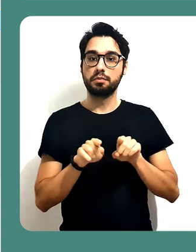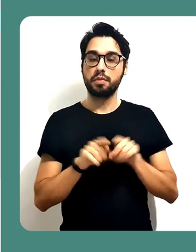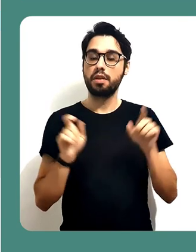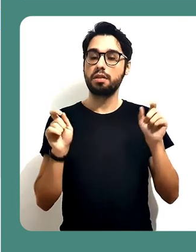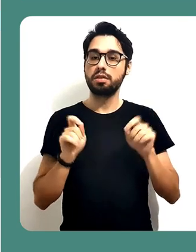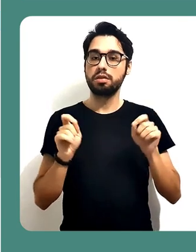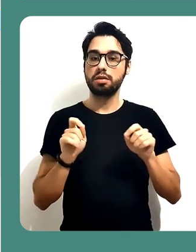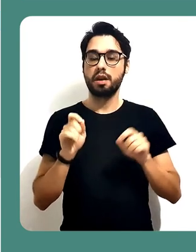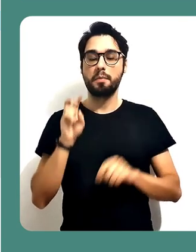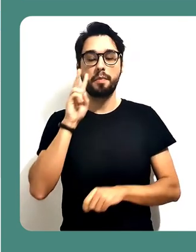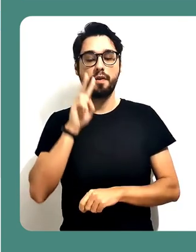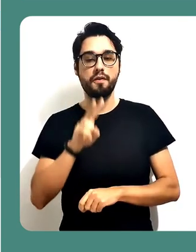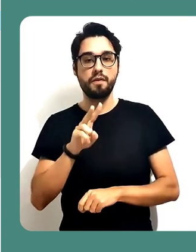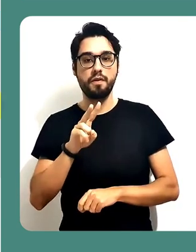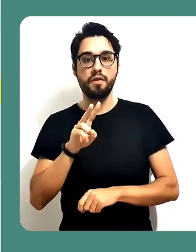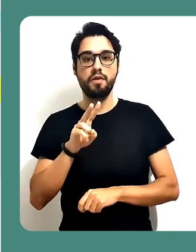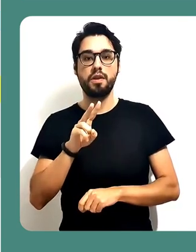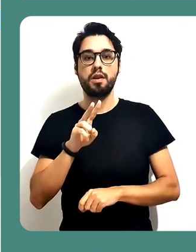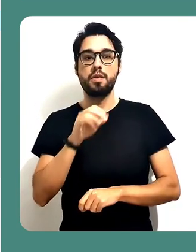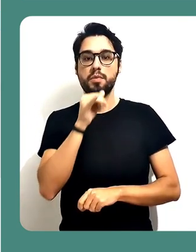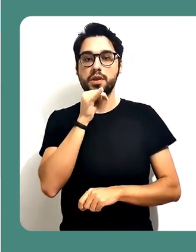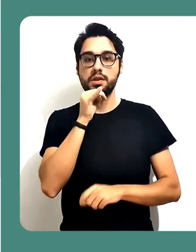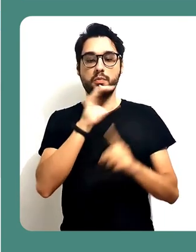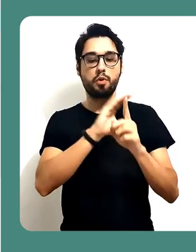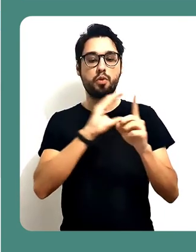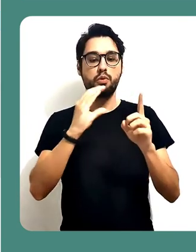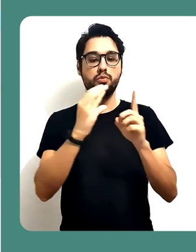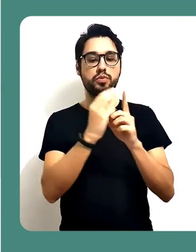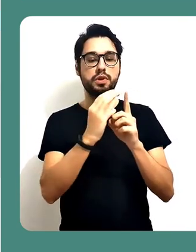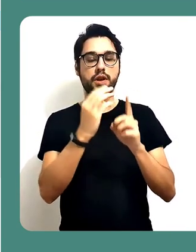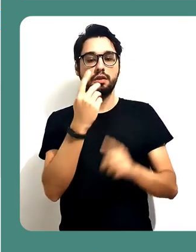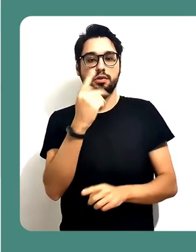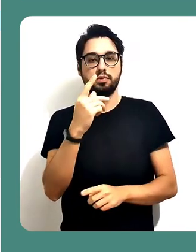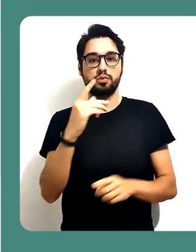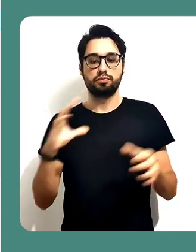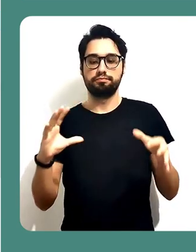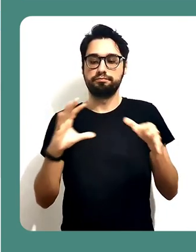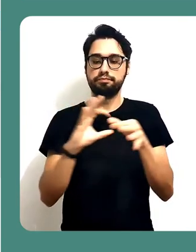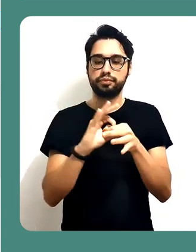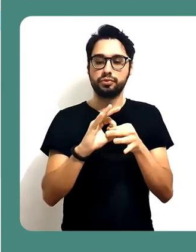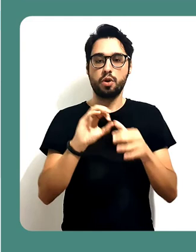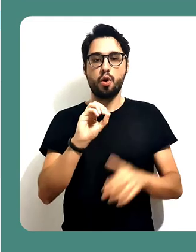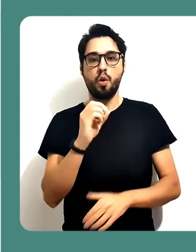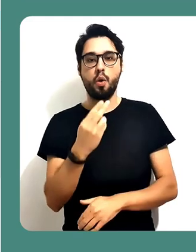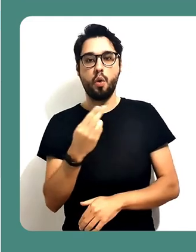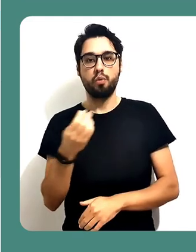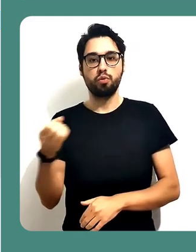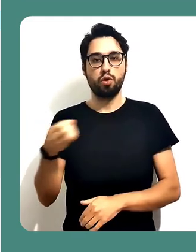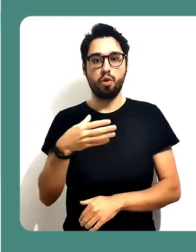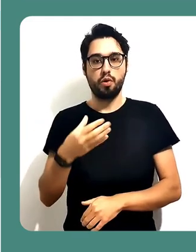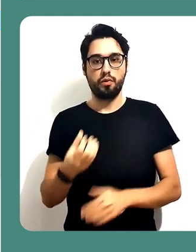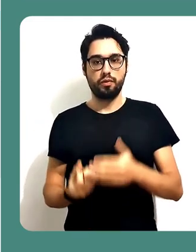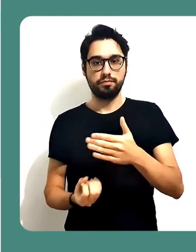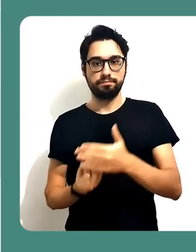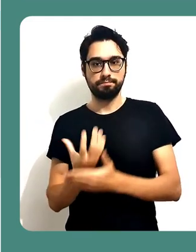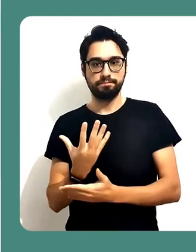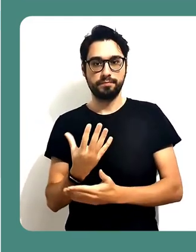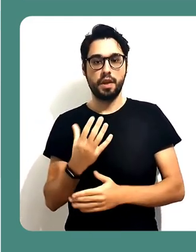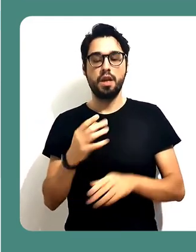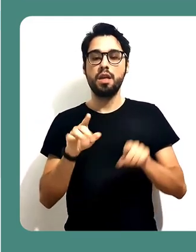E aqui também, você vai visualizar as comunidades a qual você pertence ou que você criou.